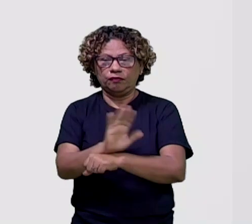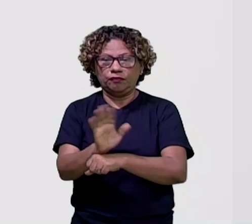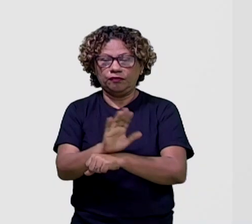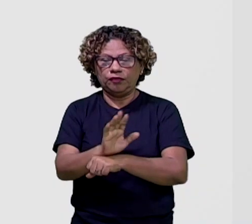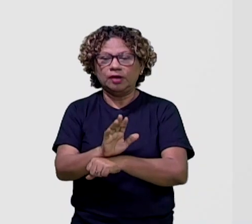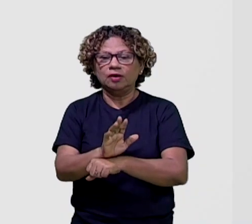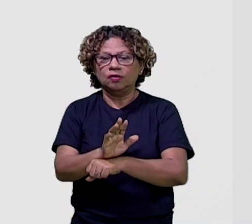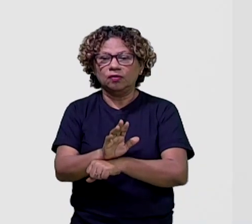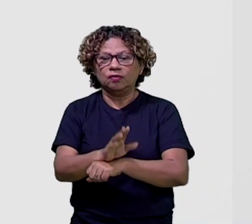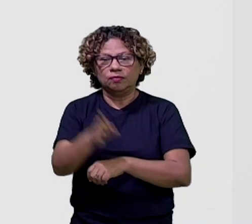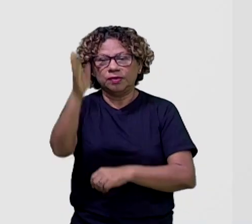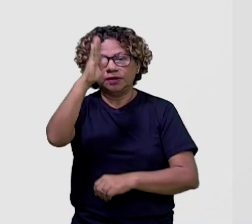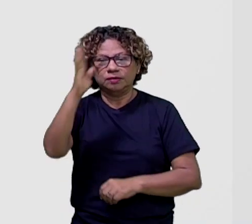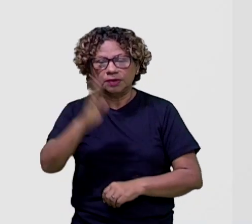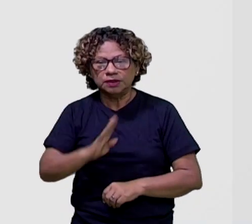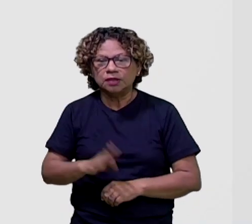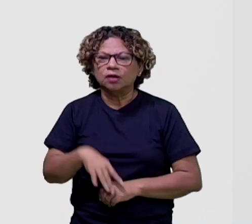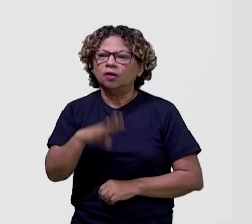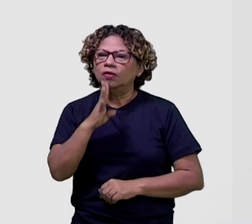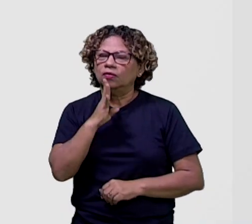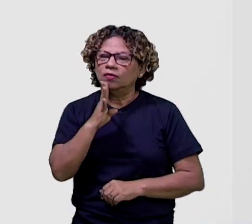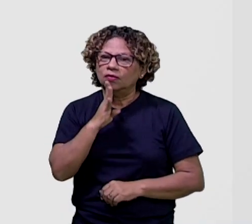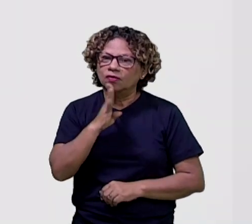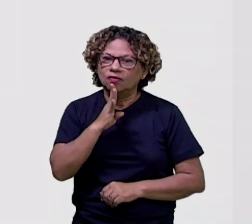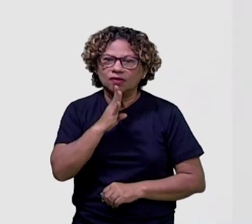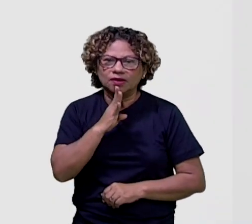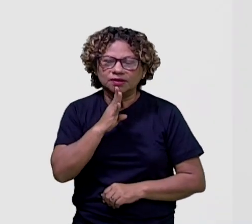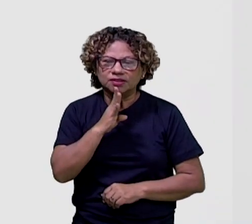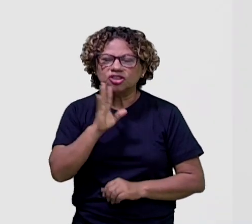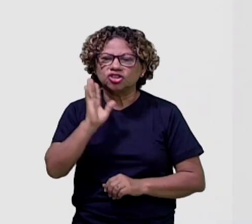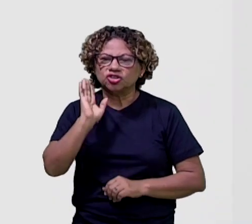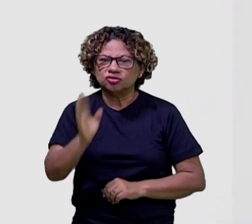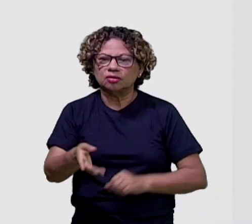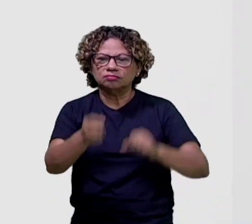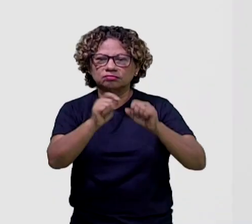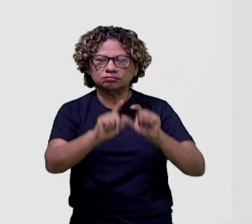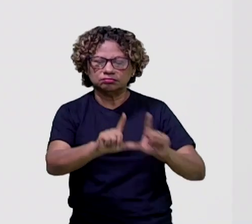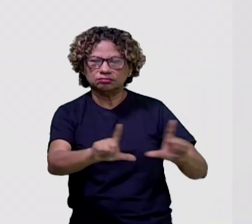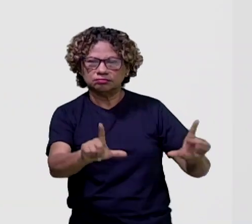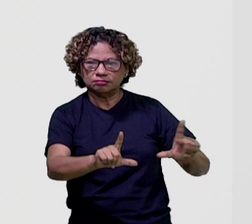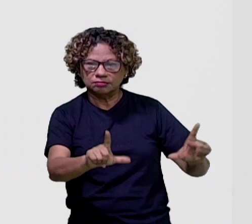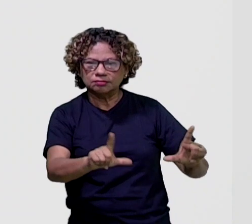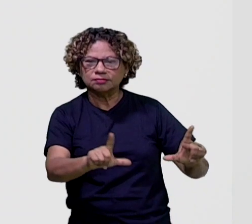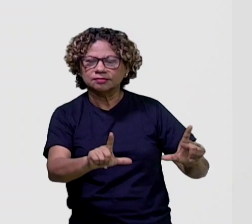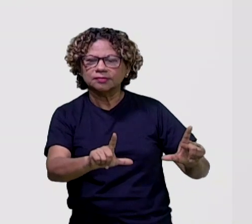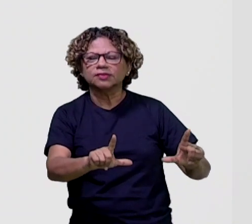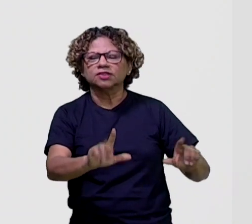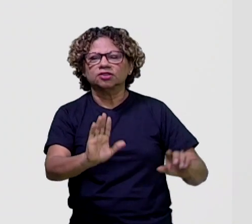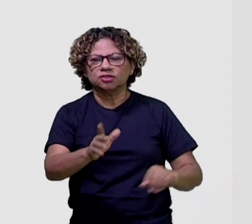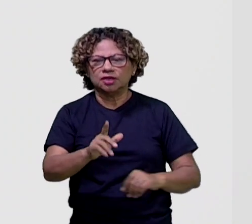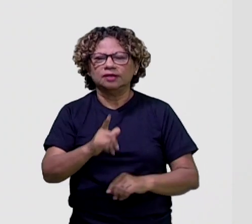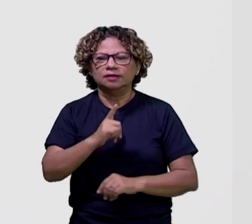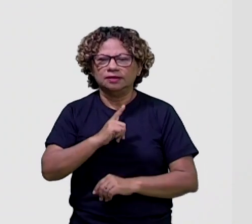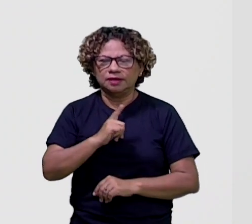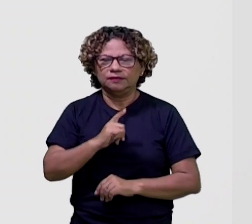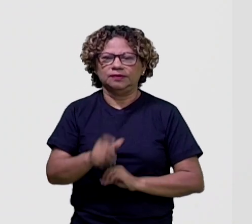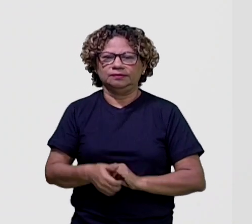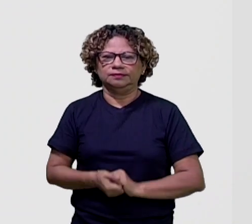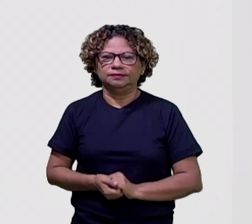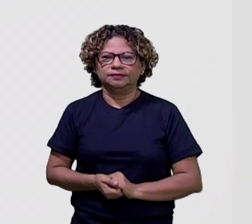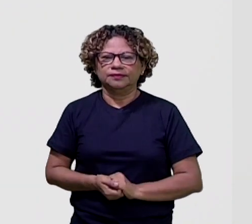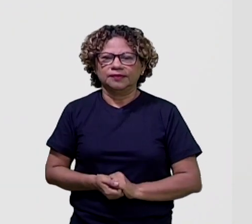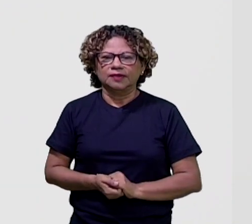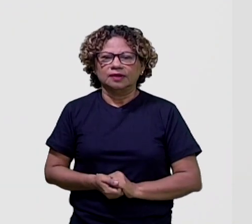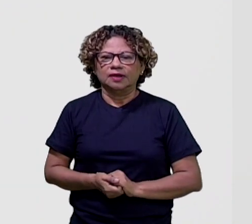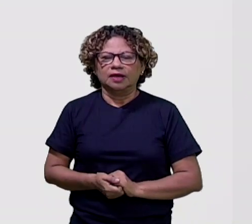muito conhecido, já passou em TV aberta, sucesso, não é? Que é o Alto